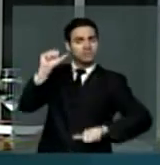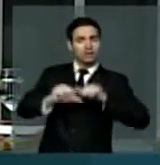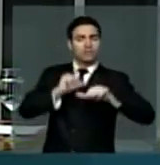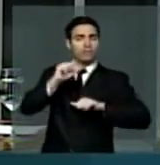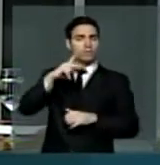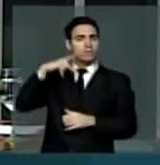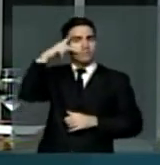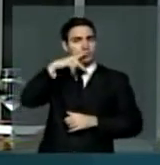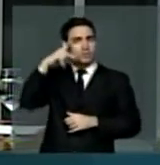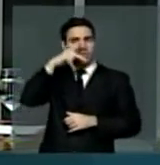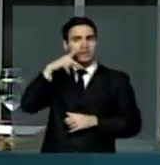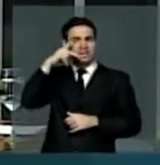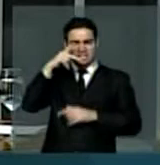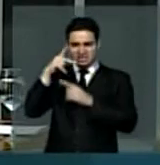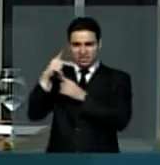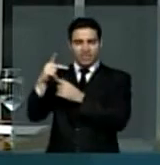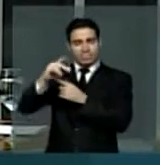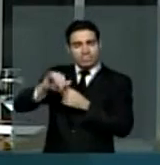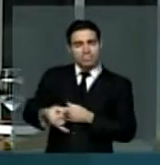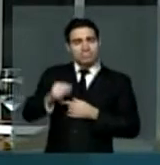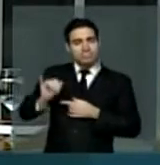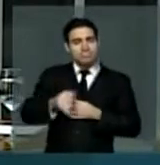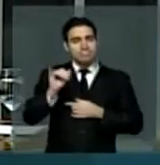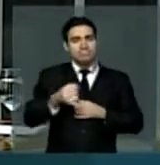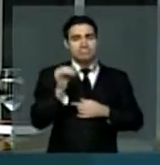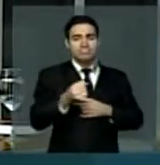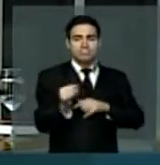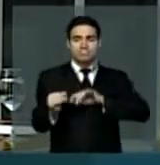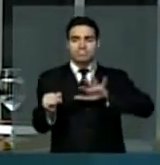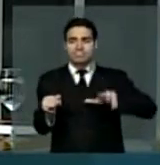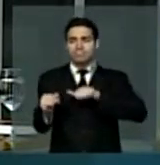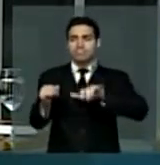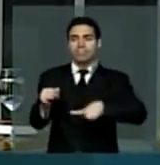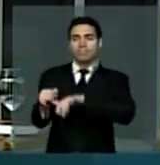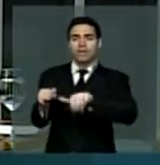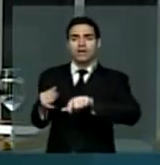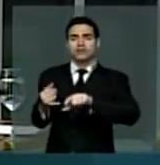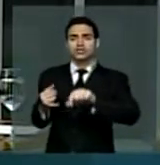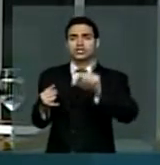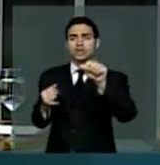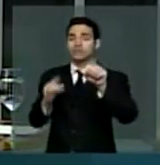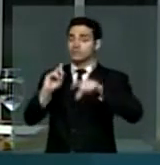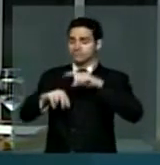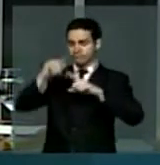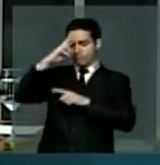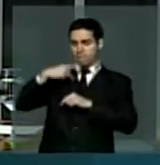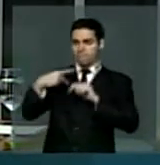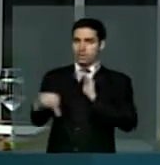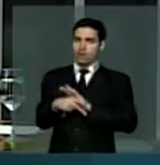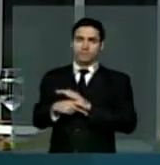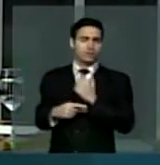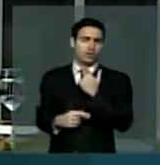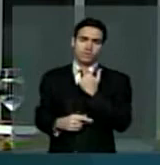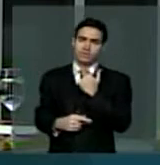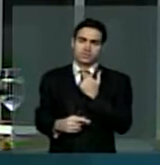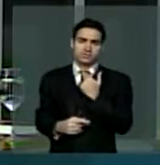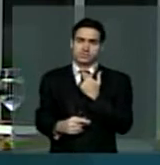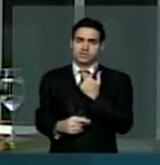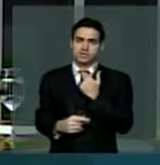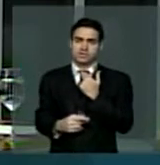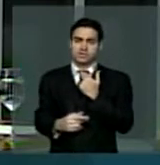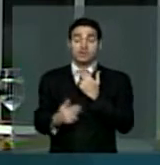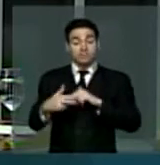o meio de explorar as pessoas em benefício próprio então o povo passará